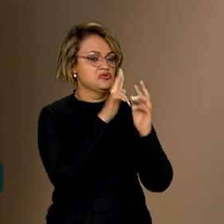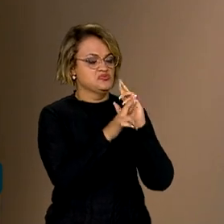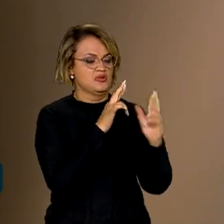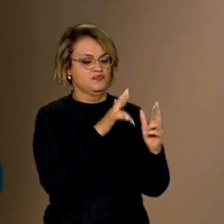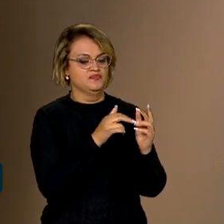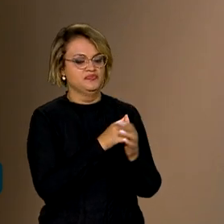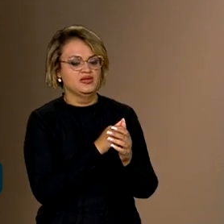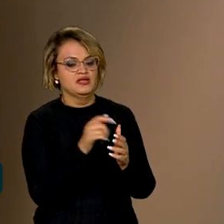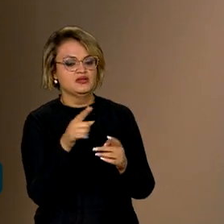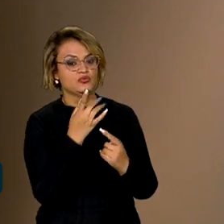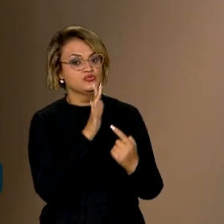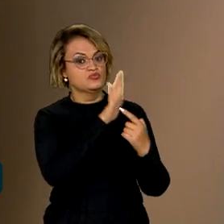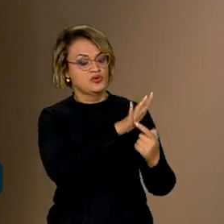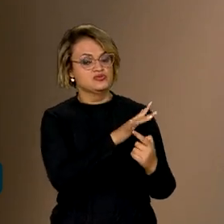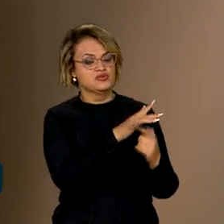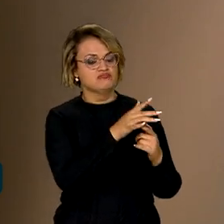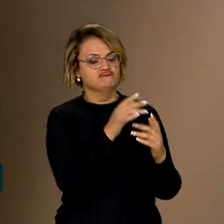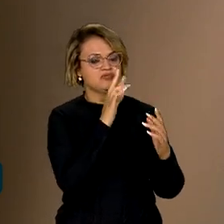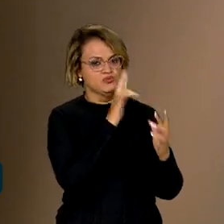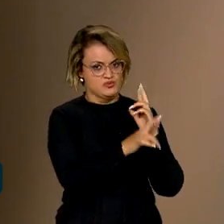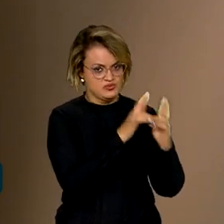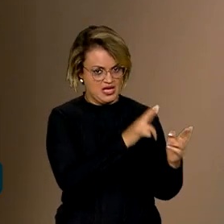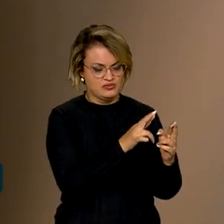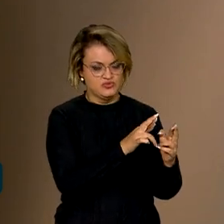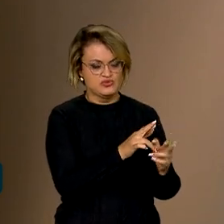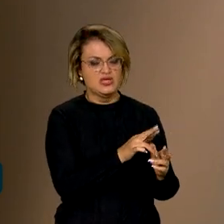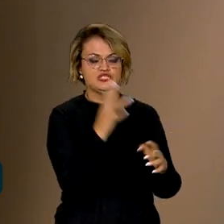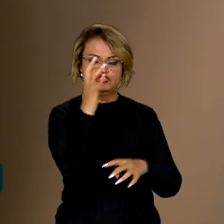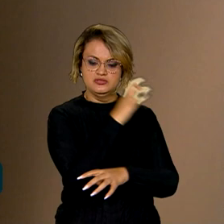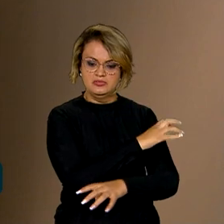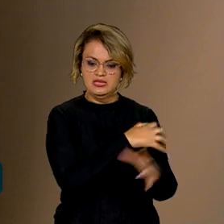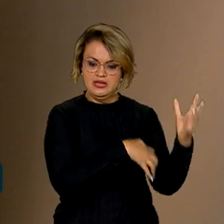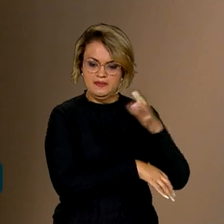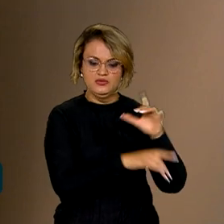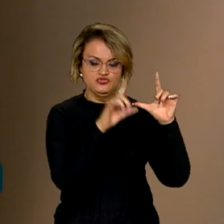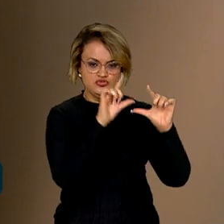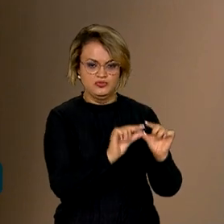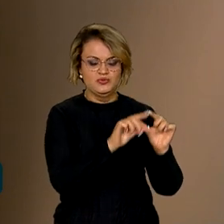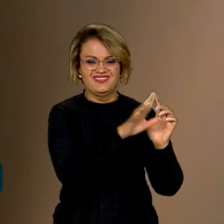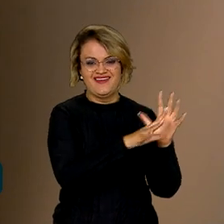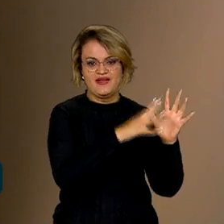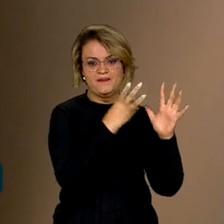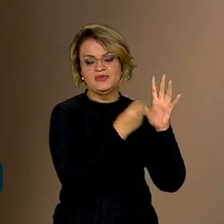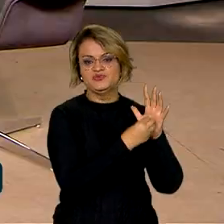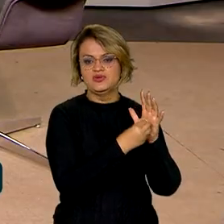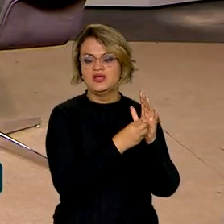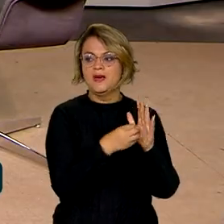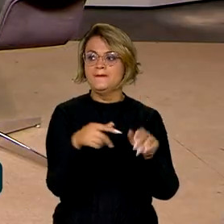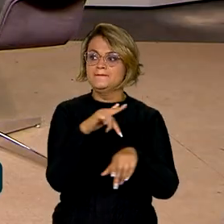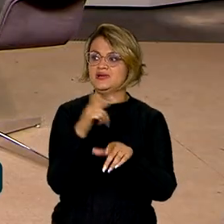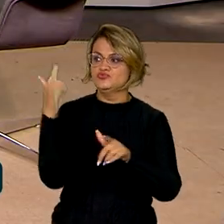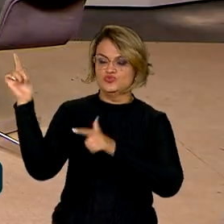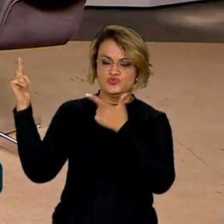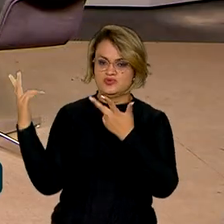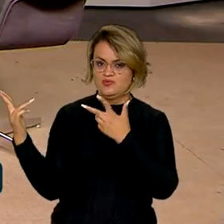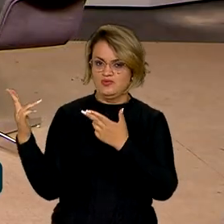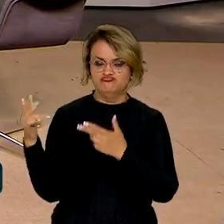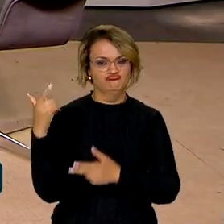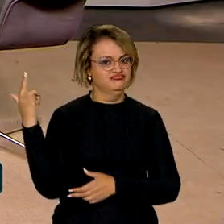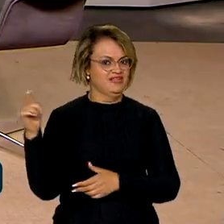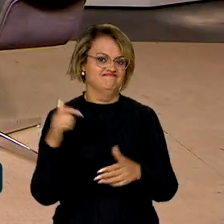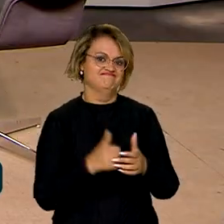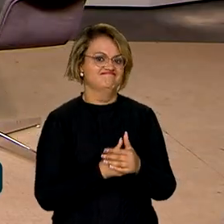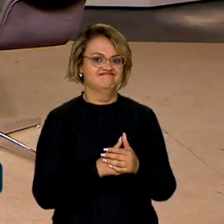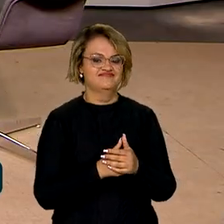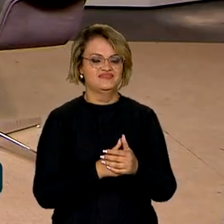apresentamos esses resultados, reduzimos o desmatamento na Amazônia, como nenhum país fez contribuição desse